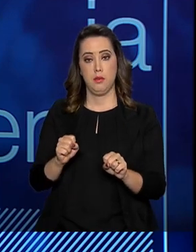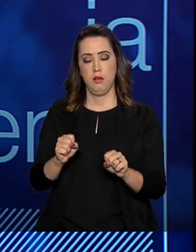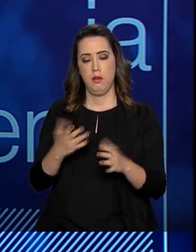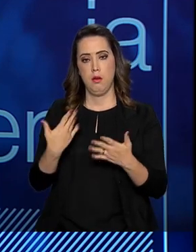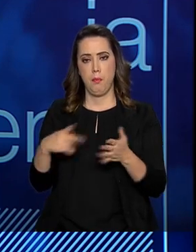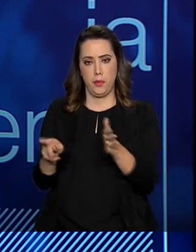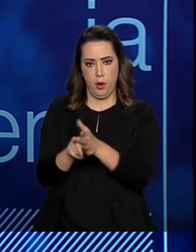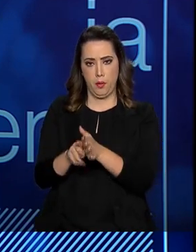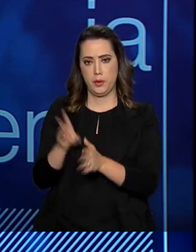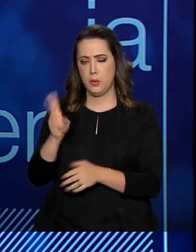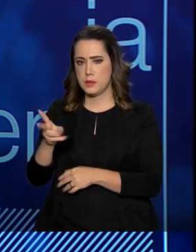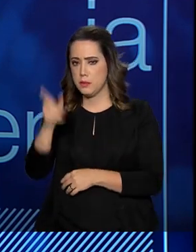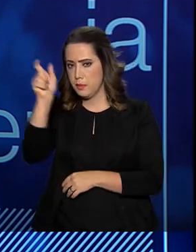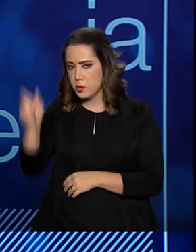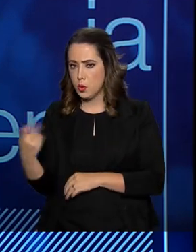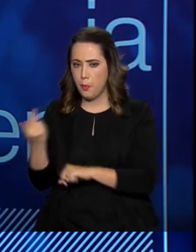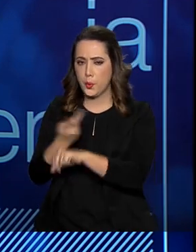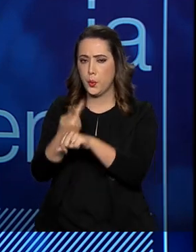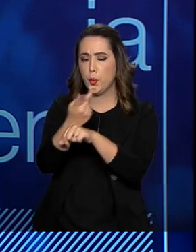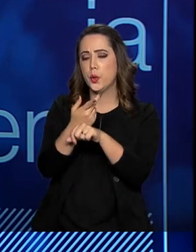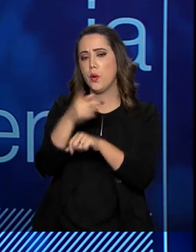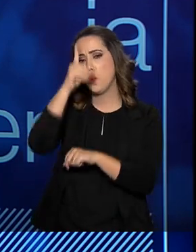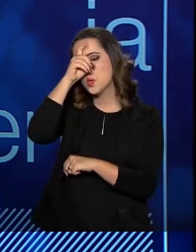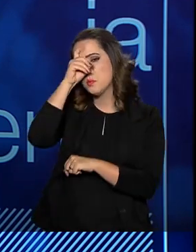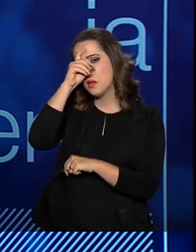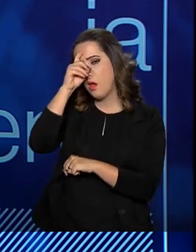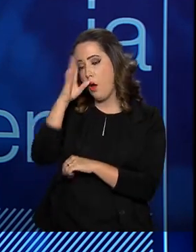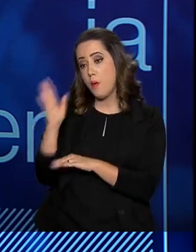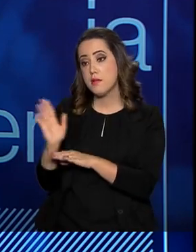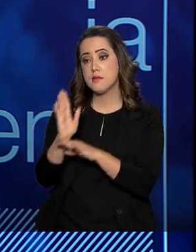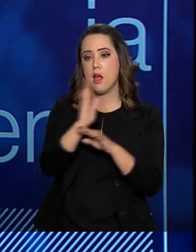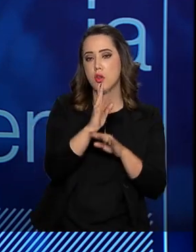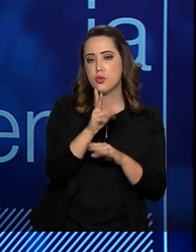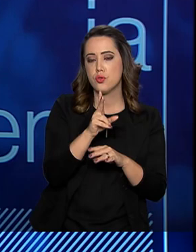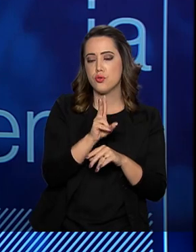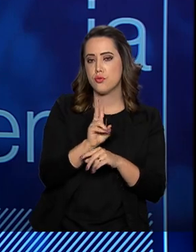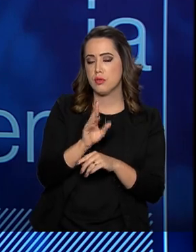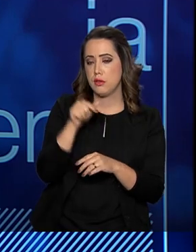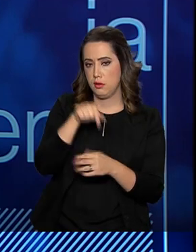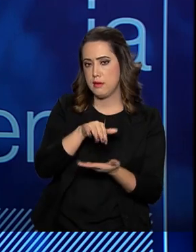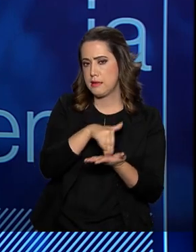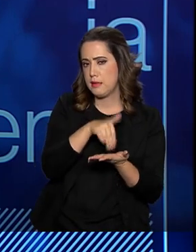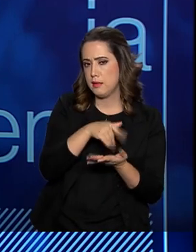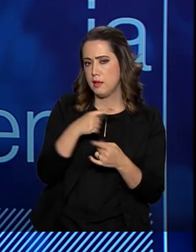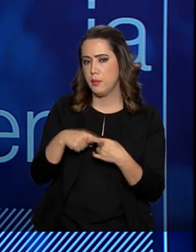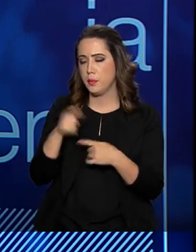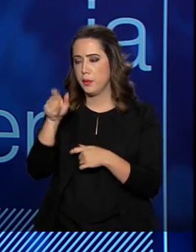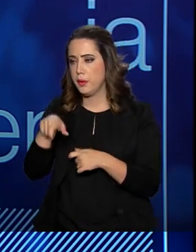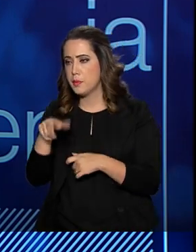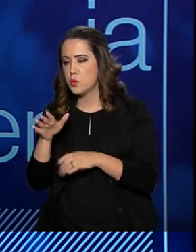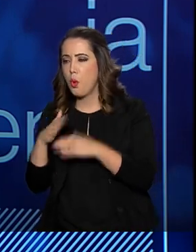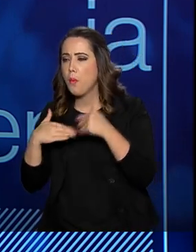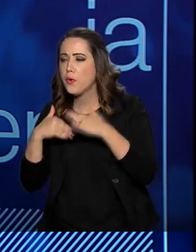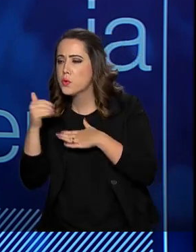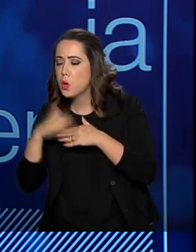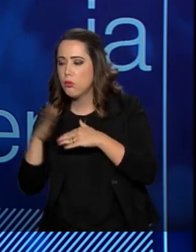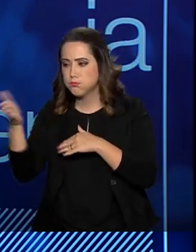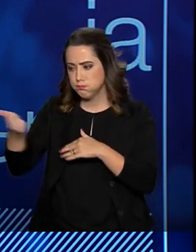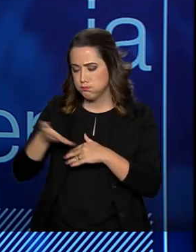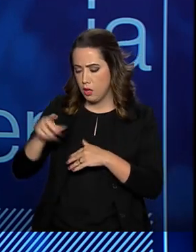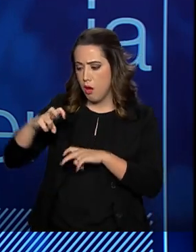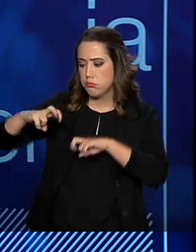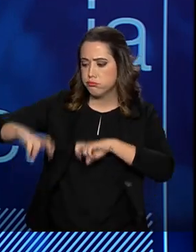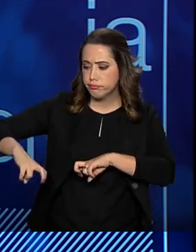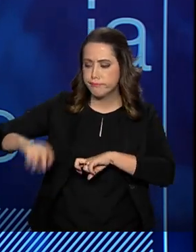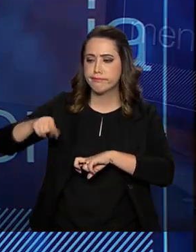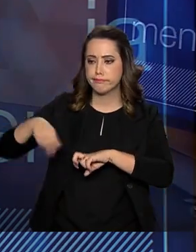vai numa unidade de saúde, ele está contribuindo com a vigilância, porque o profissional está registrando o dado dele e com aquele dado a gente